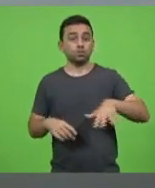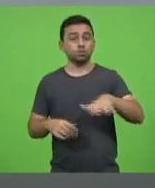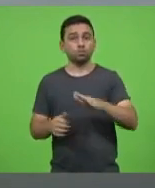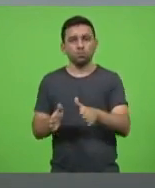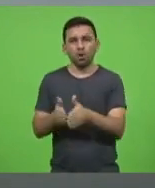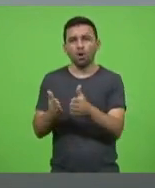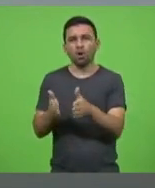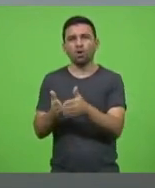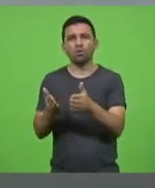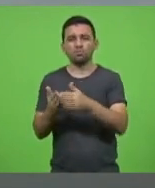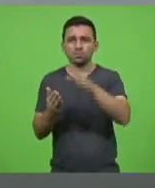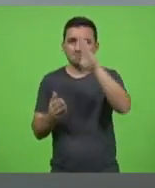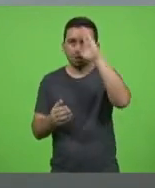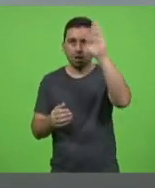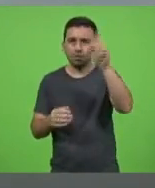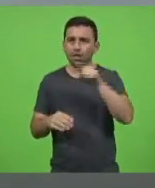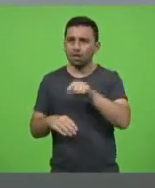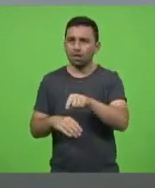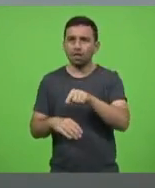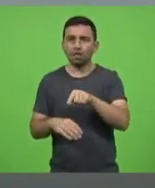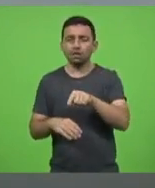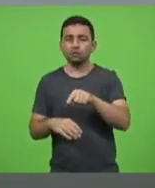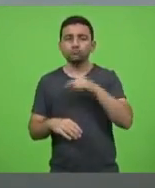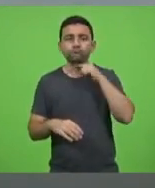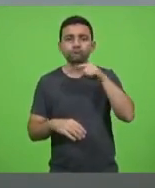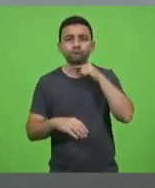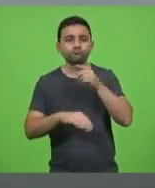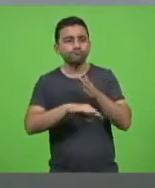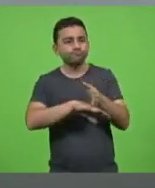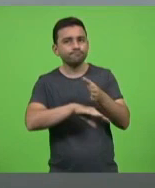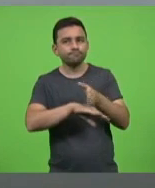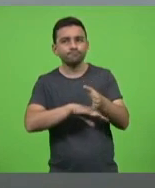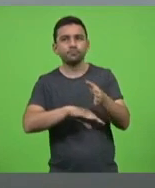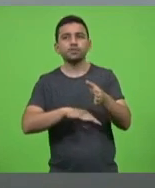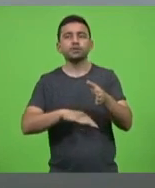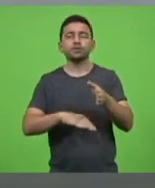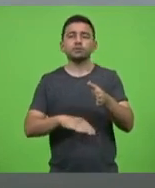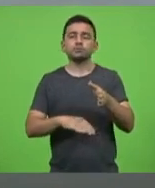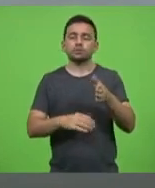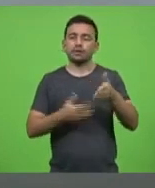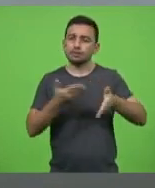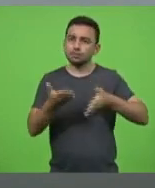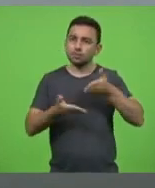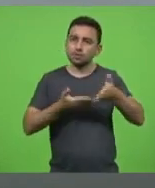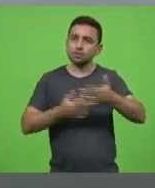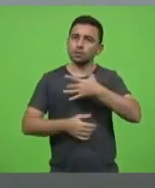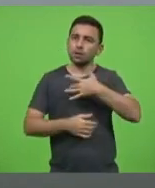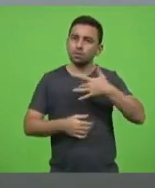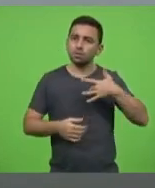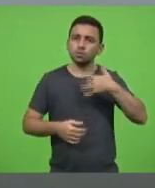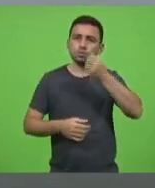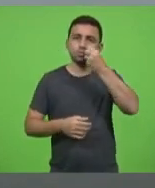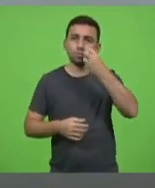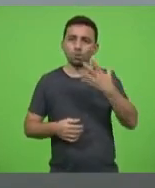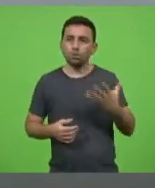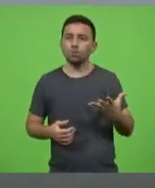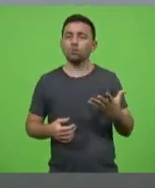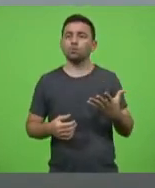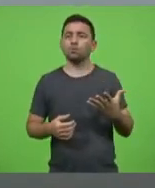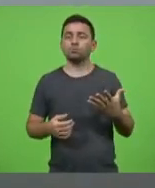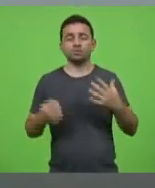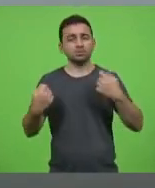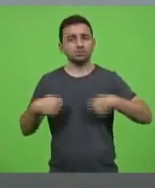sem acesso aos meios corretos para que ela tenha um atendimento médico hospitalar digno